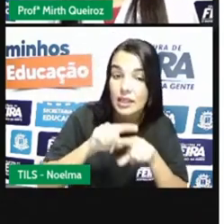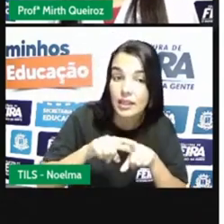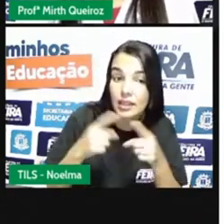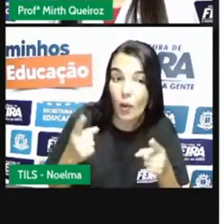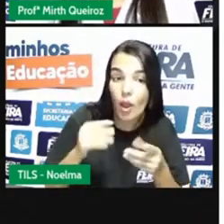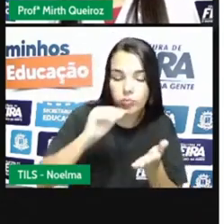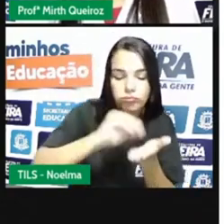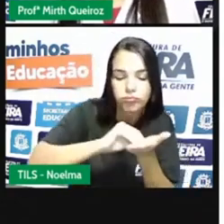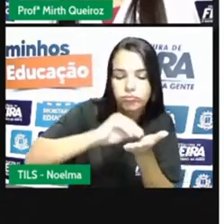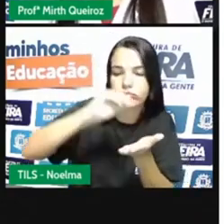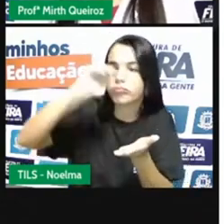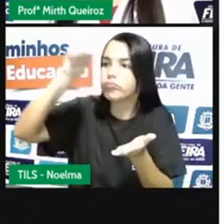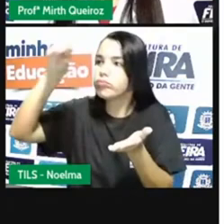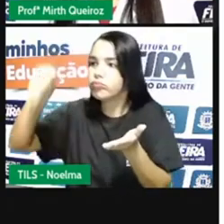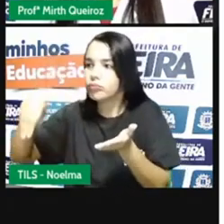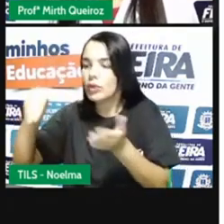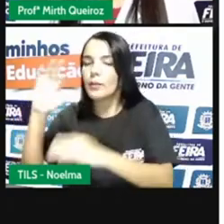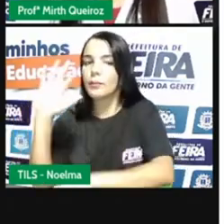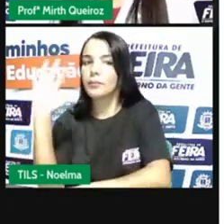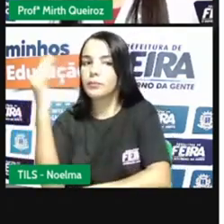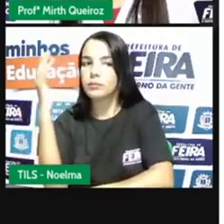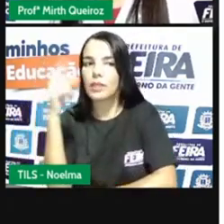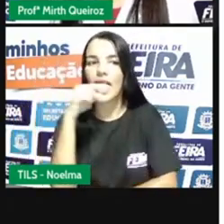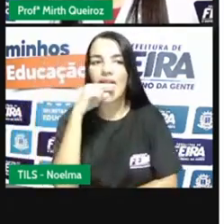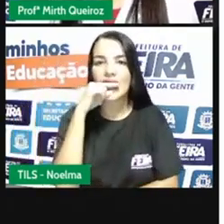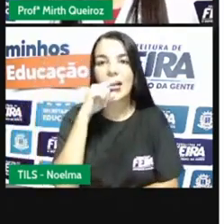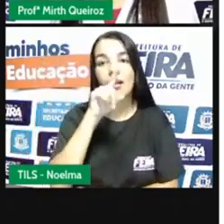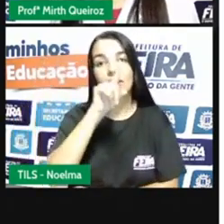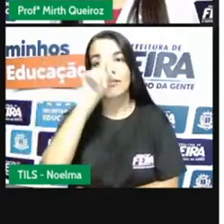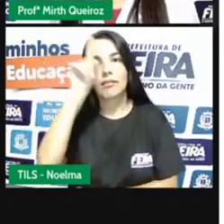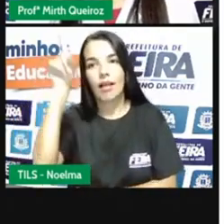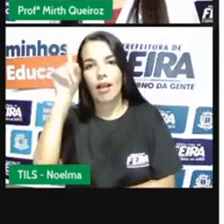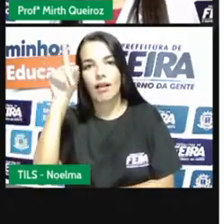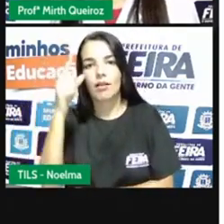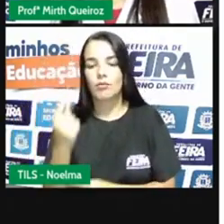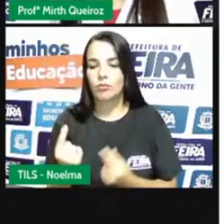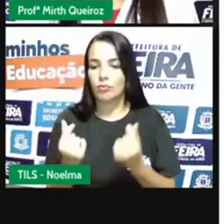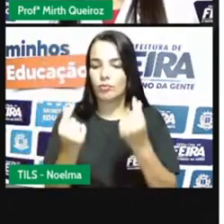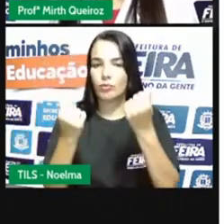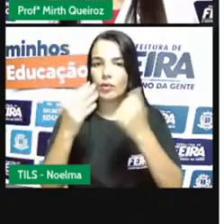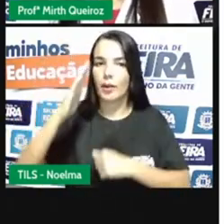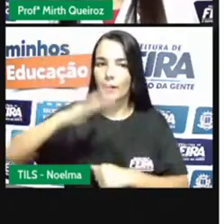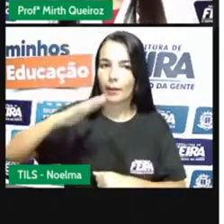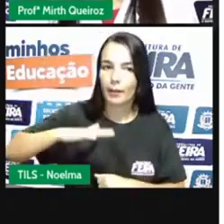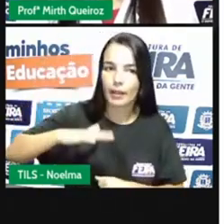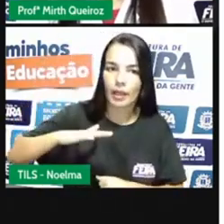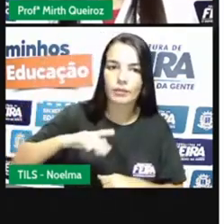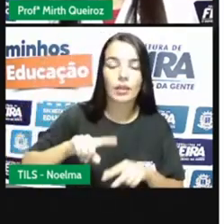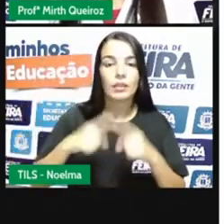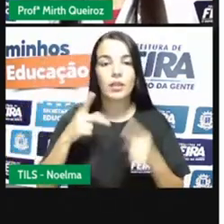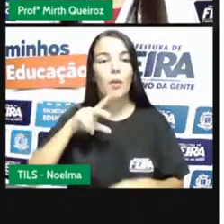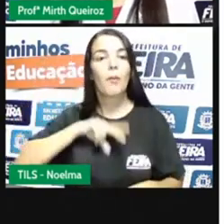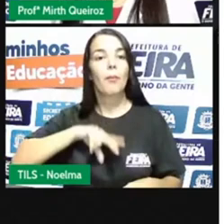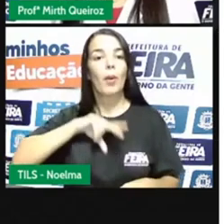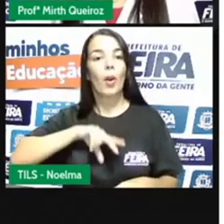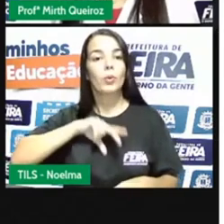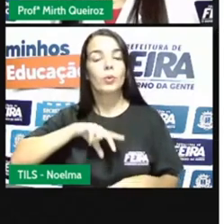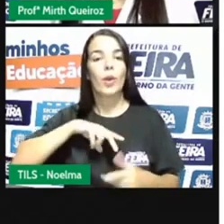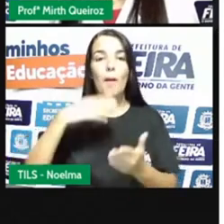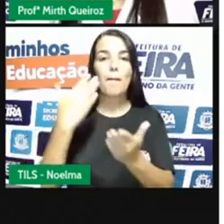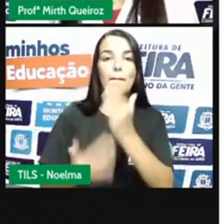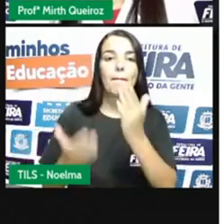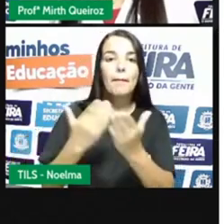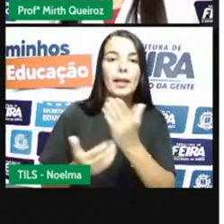produção do açúcar. E da forma como eles fizeram lá, o custo ainda saiu mais barato. E aí Portugal perde o